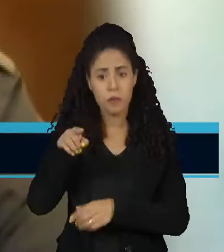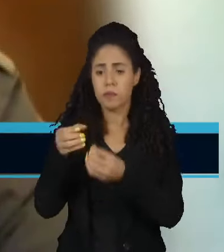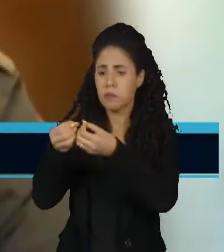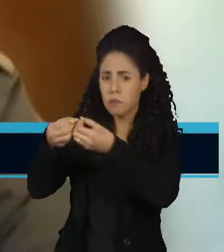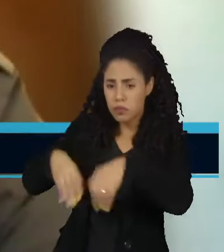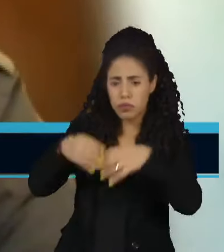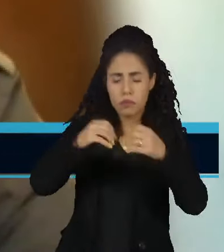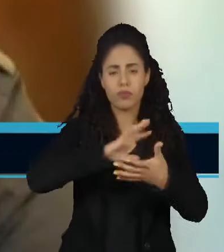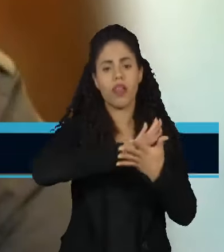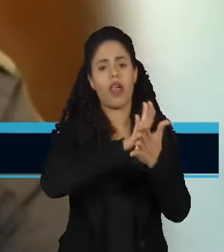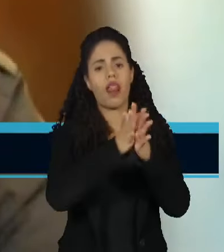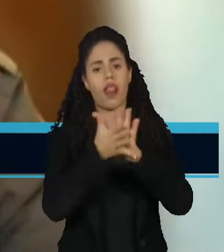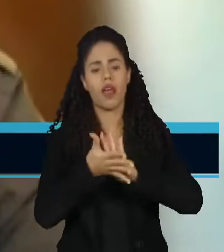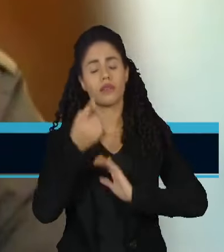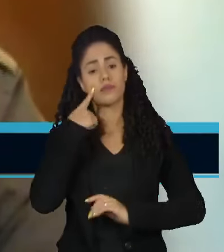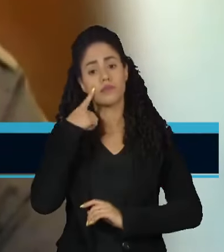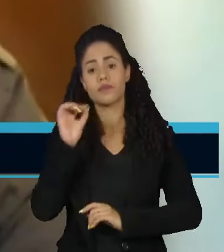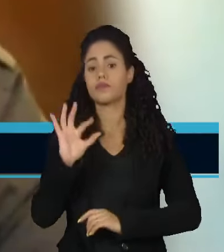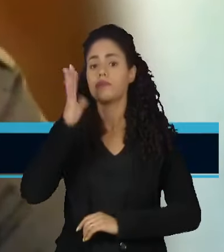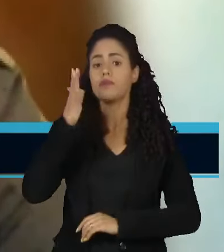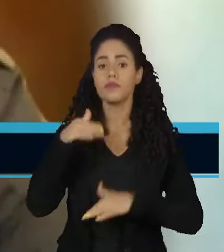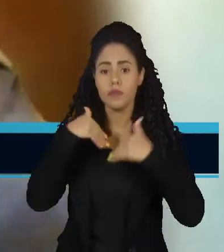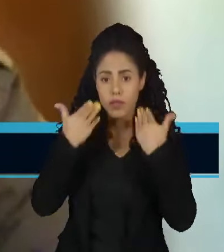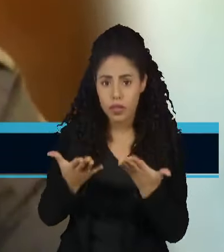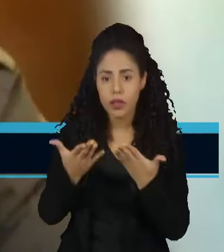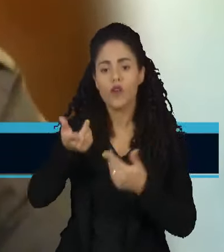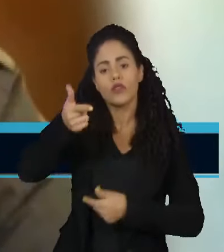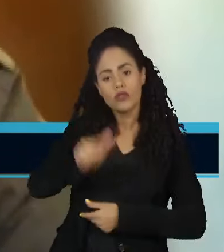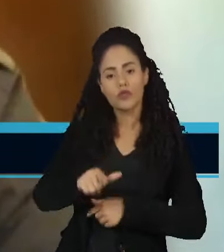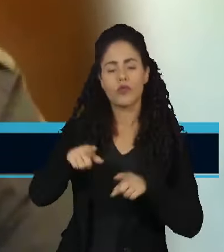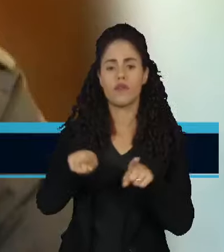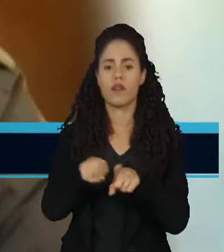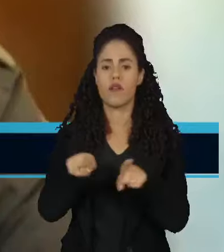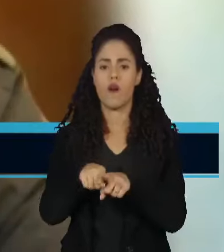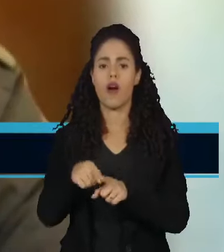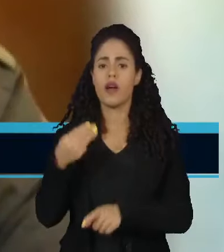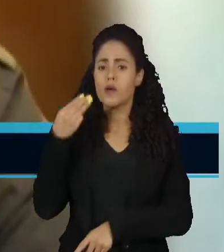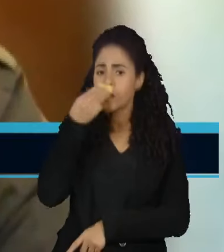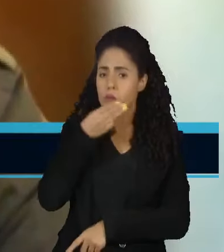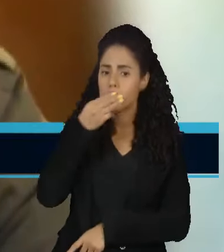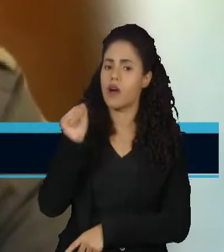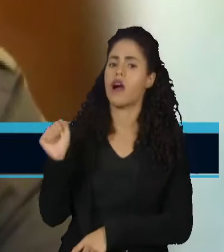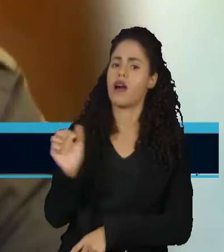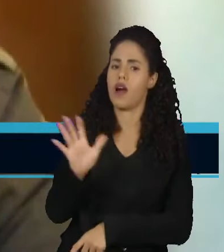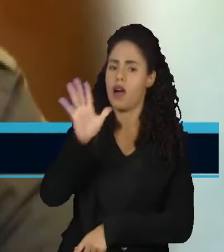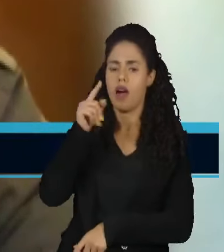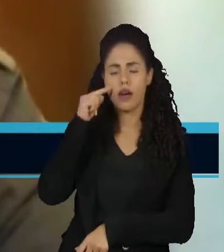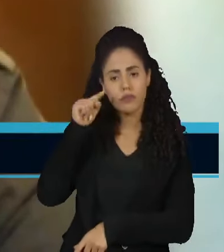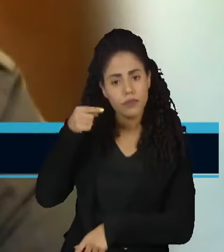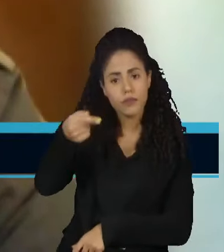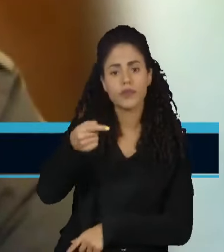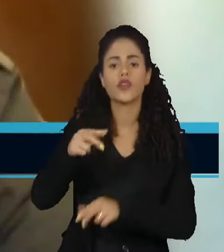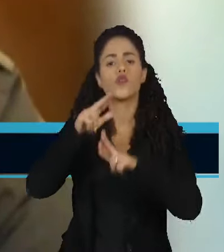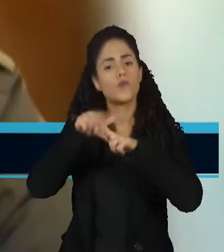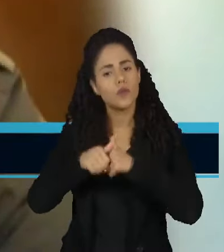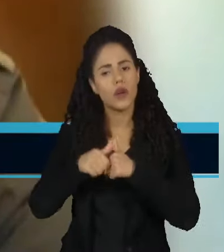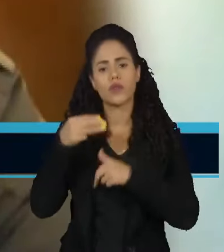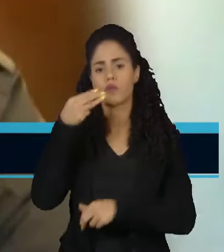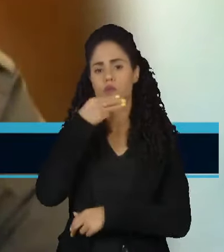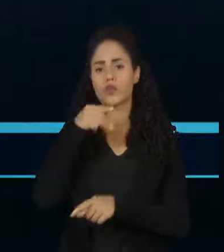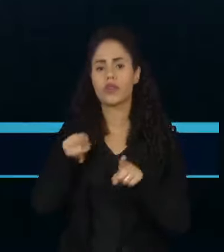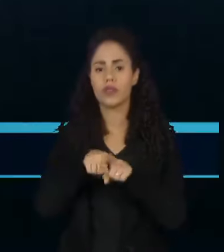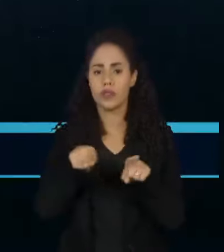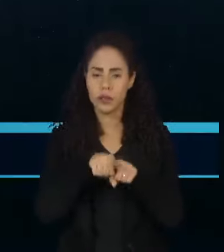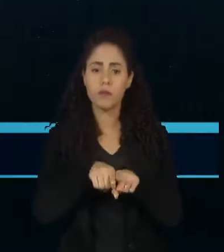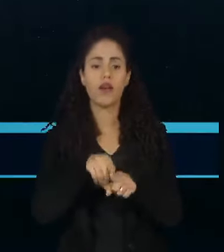ainda estão para serem mensurados. Então, novas valorizações estão previstas sobre o açúcar e sobre o